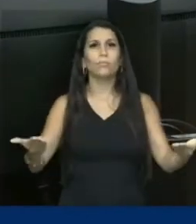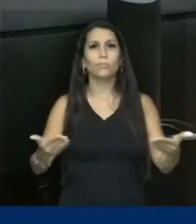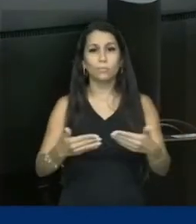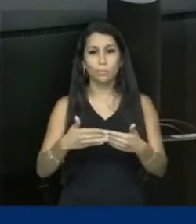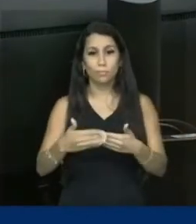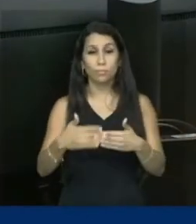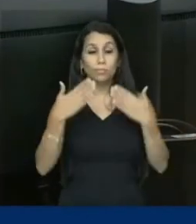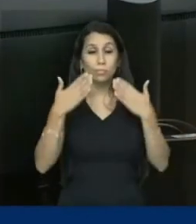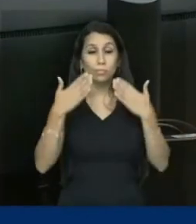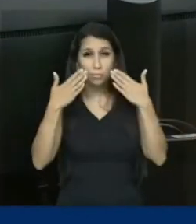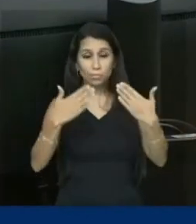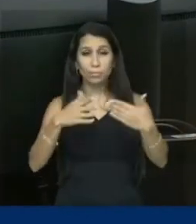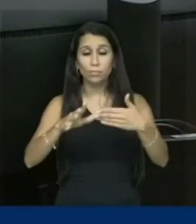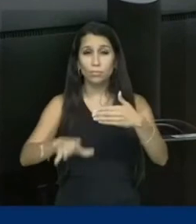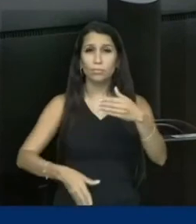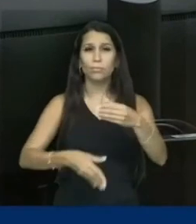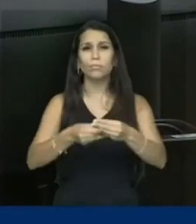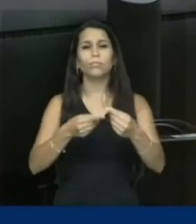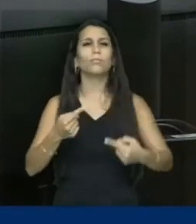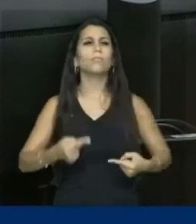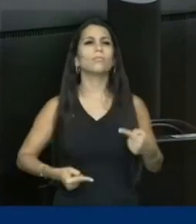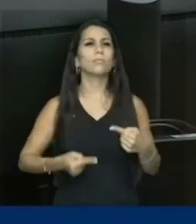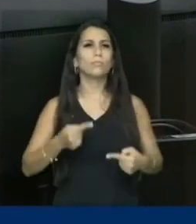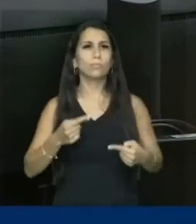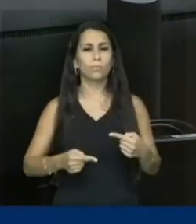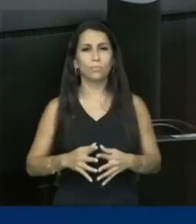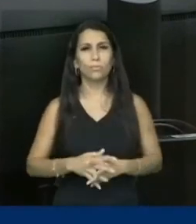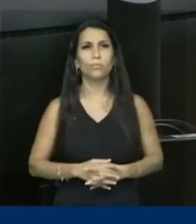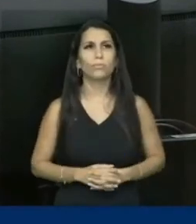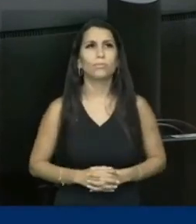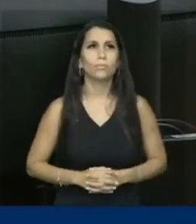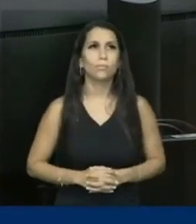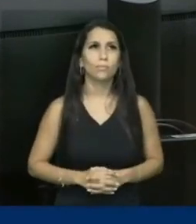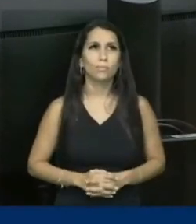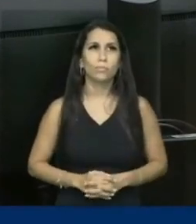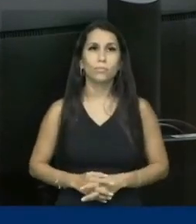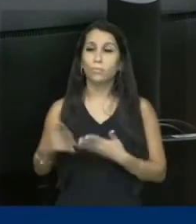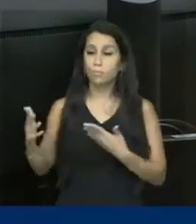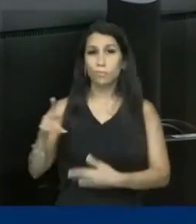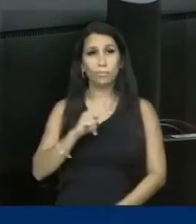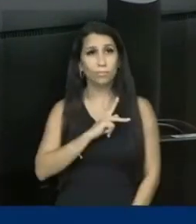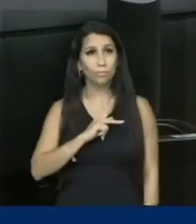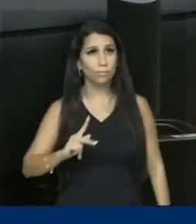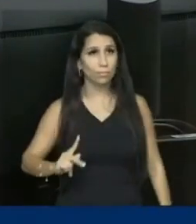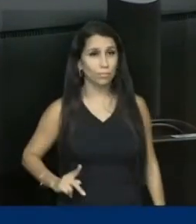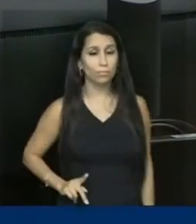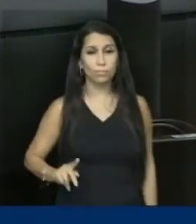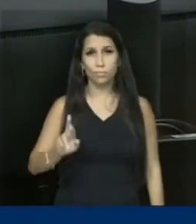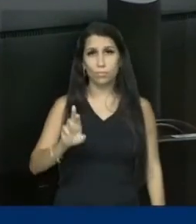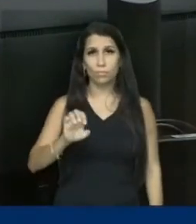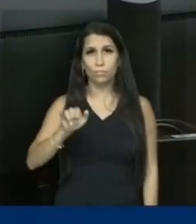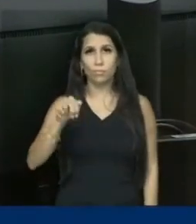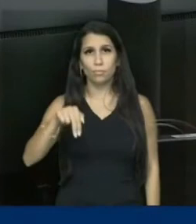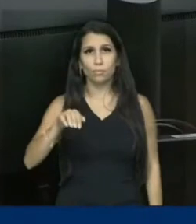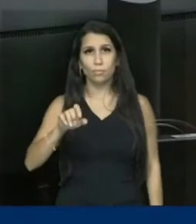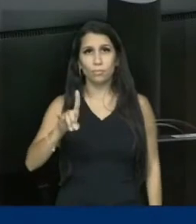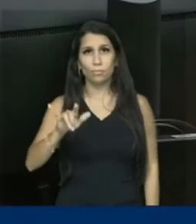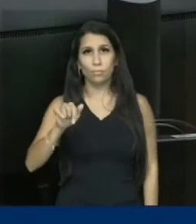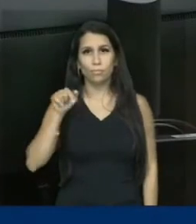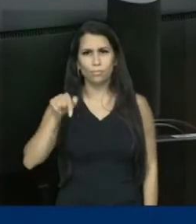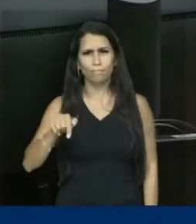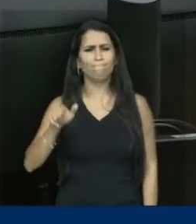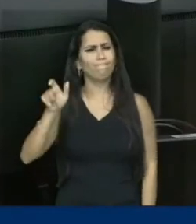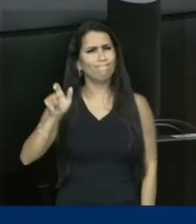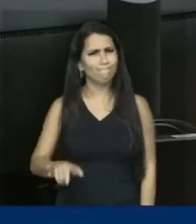mesa e contribuir com essa discussão, em nome da nossa presidenta, a deputada Rejane Dias, que tem uma